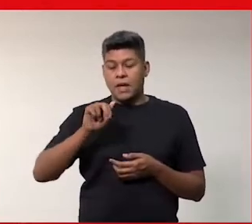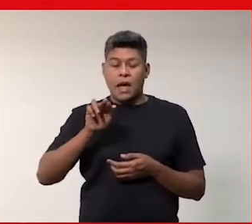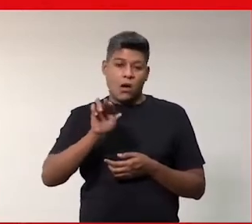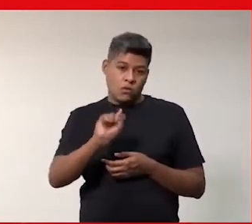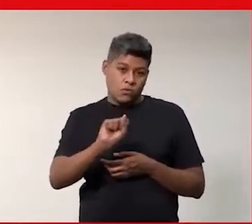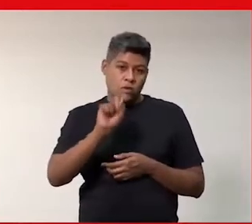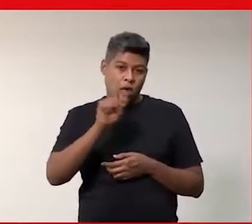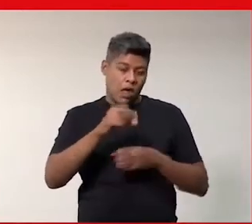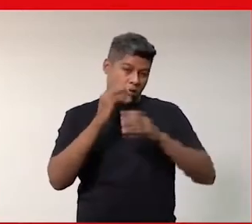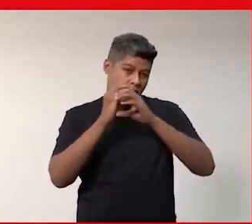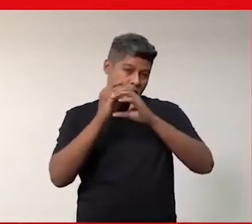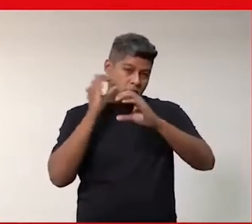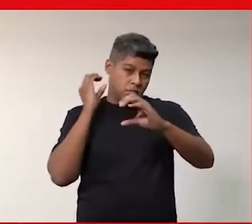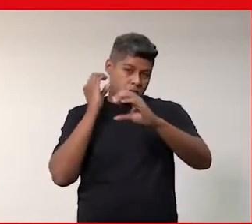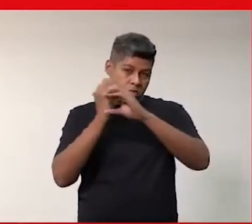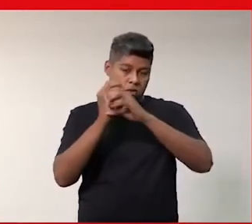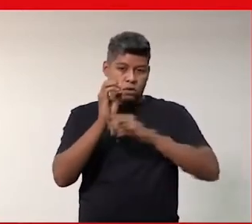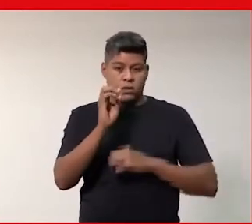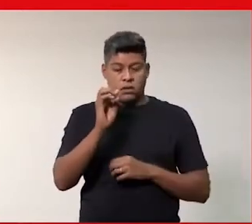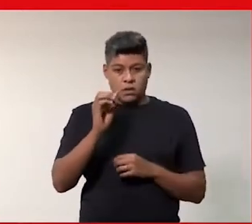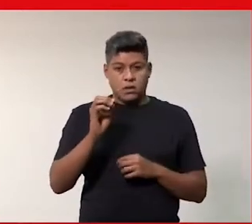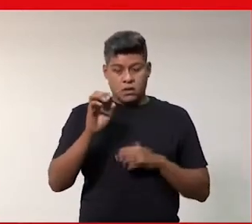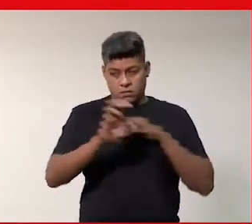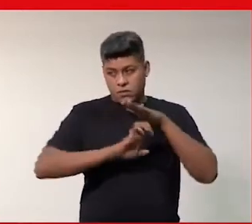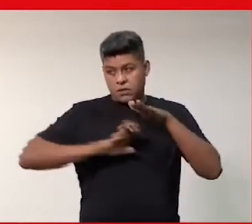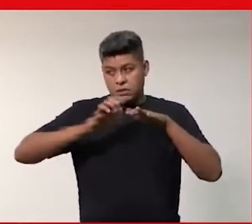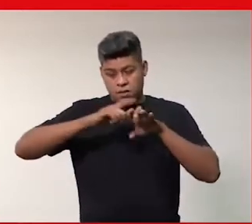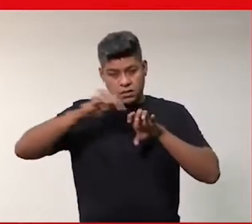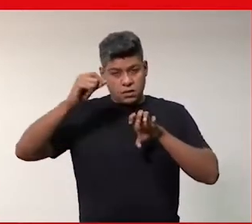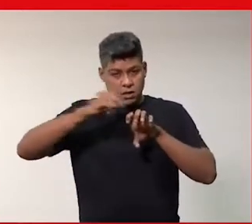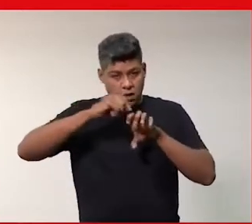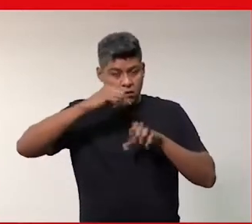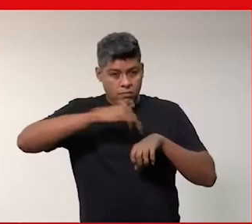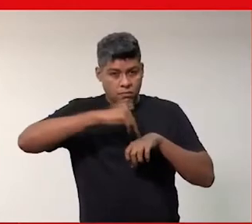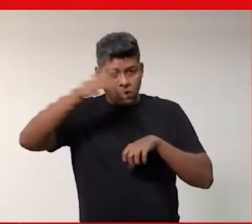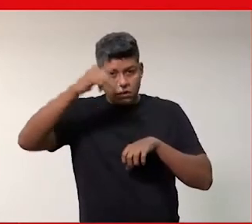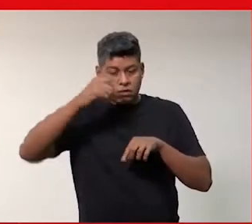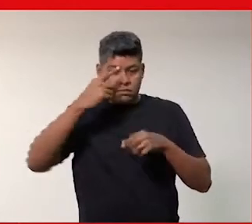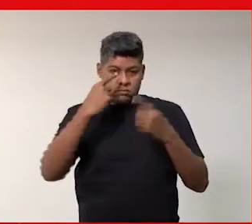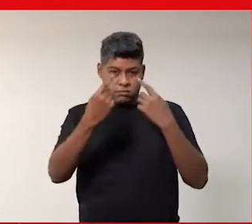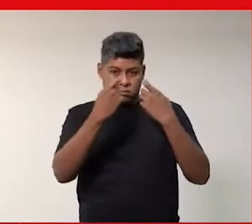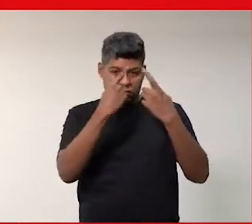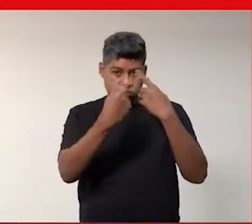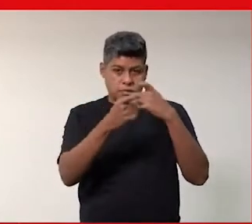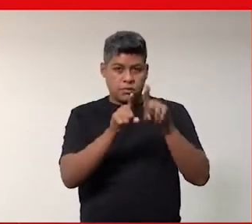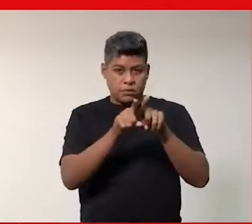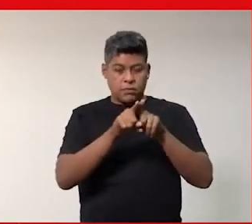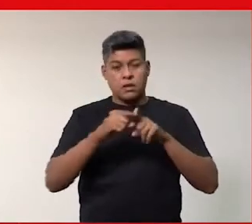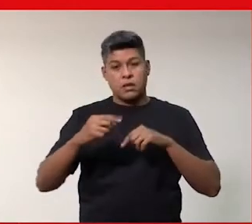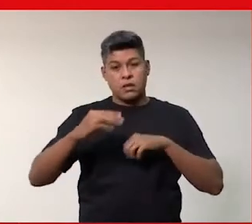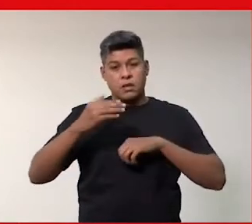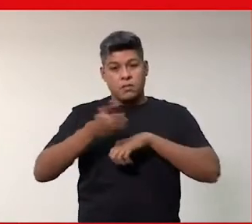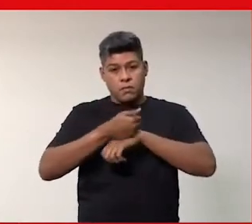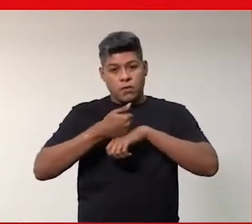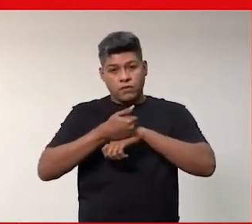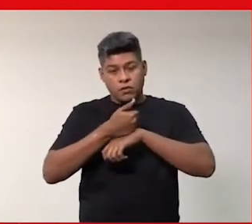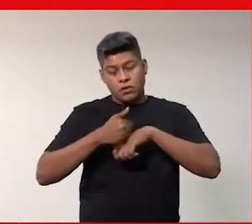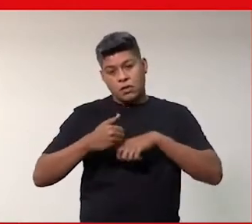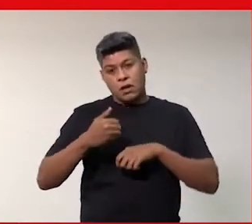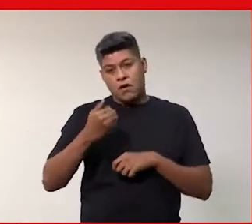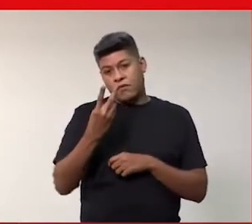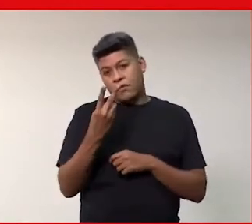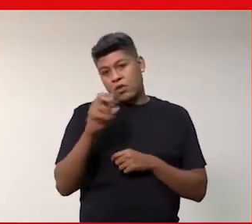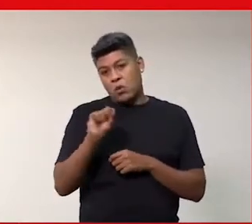eletrônica, com MBA em Gestão Empresarial, mestranda em Gestão Estratégica. Profissional com 28 anos de